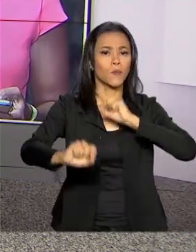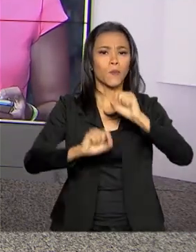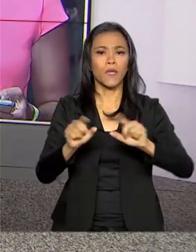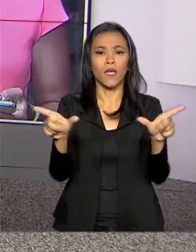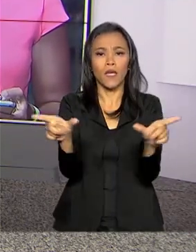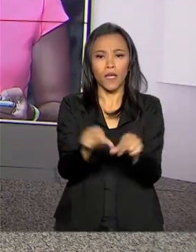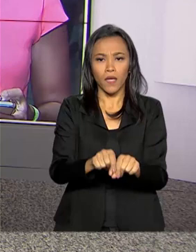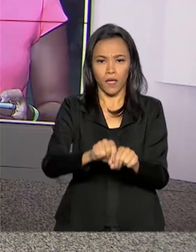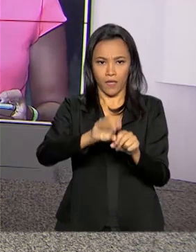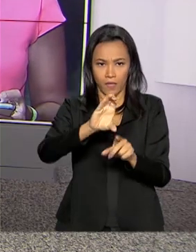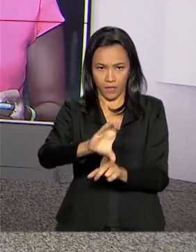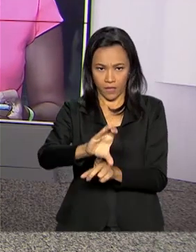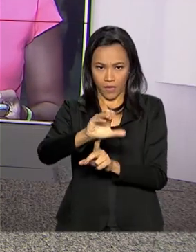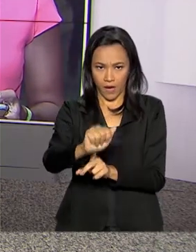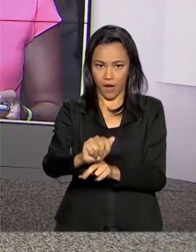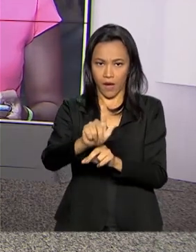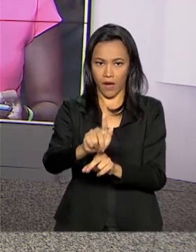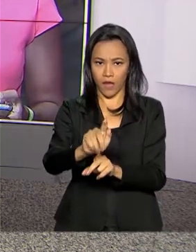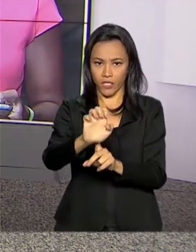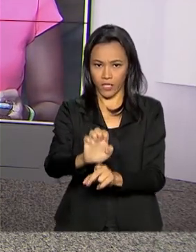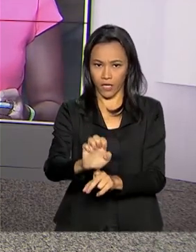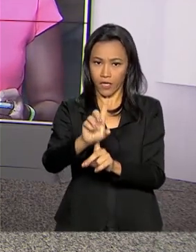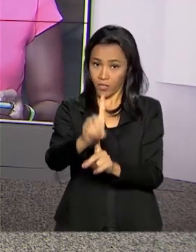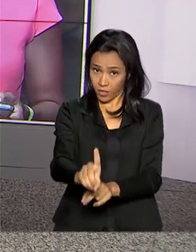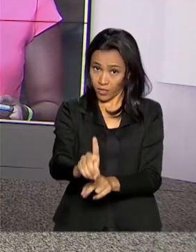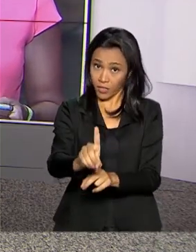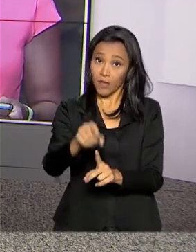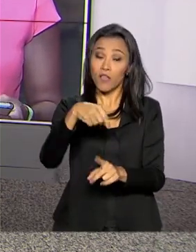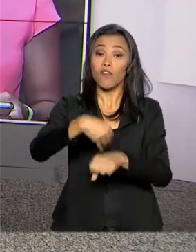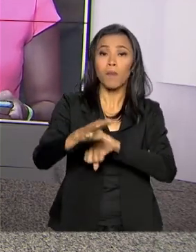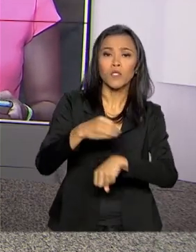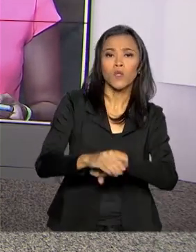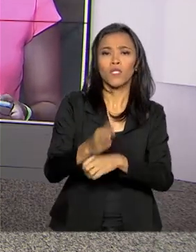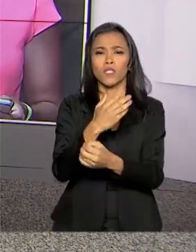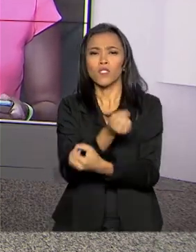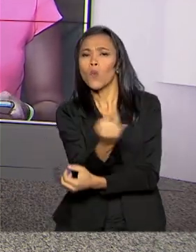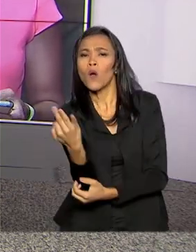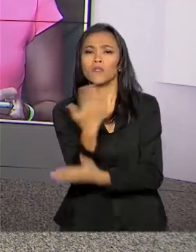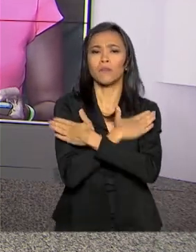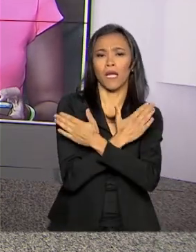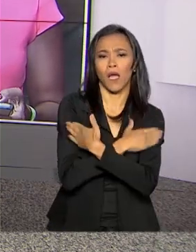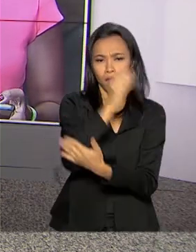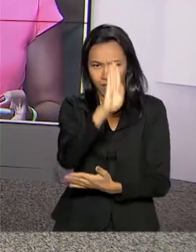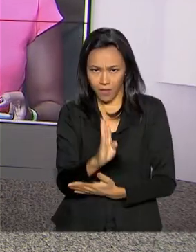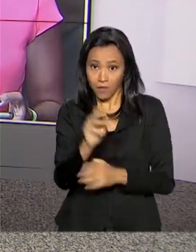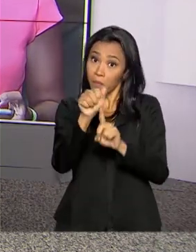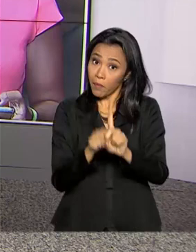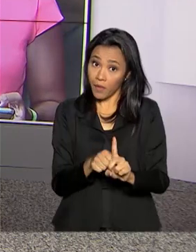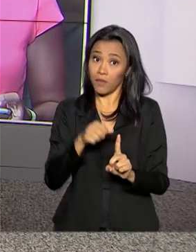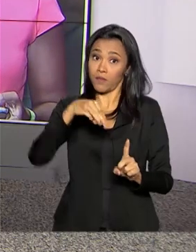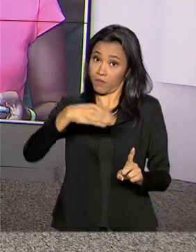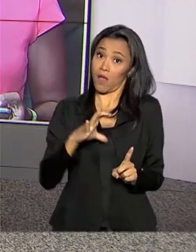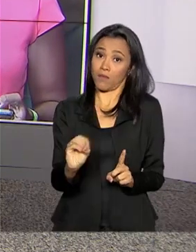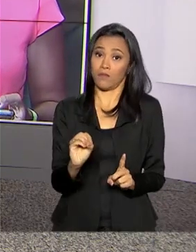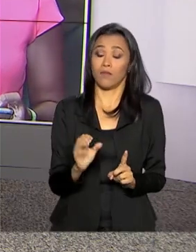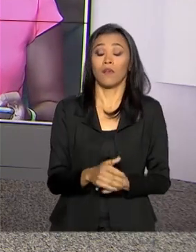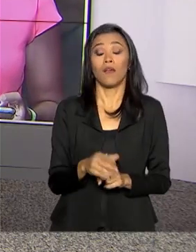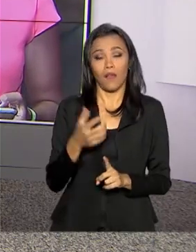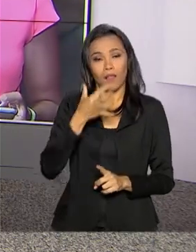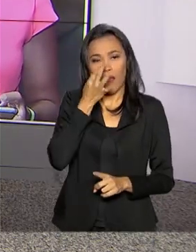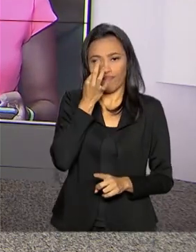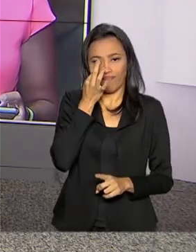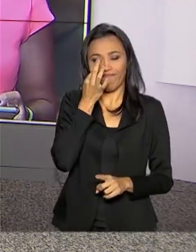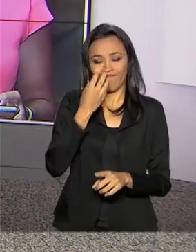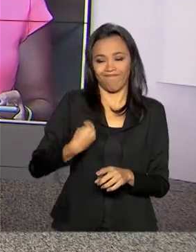cadastro geral de empregados e desempregados, o CAGED, referente ao mês de março. A repórter Luciana Colares de Holanda está